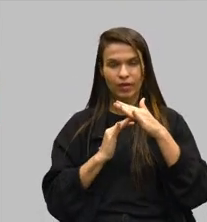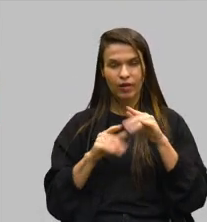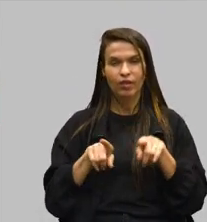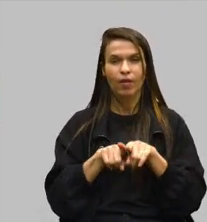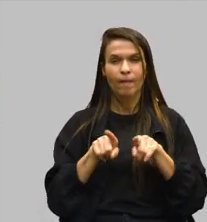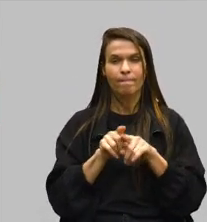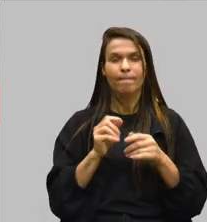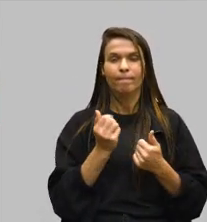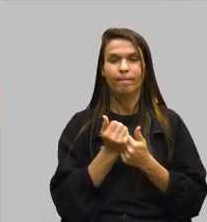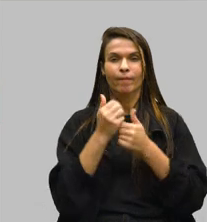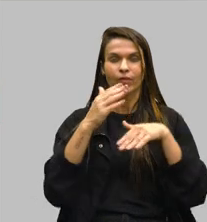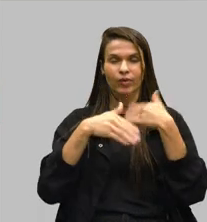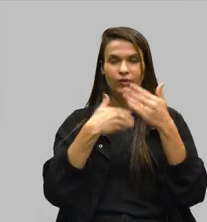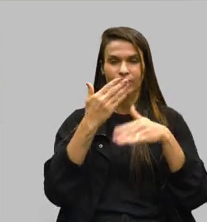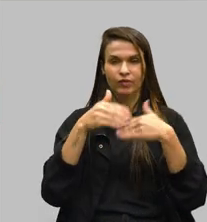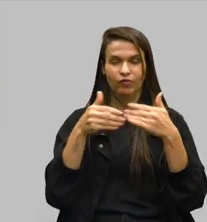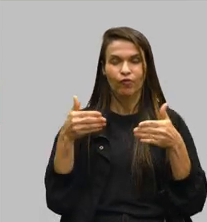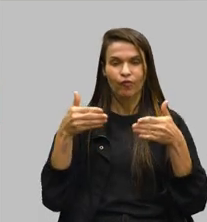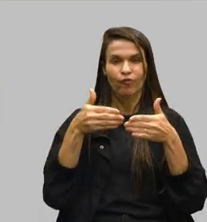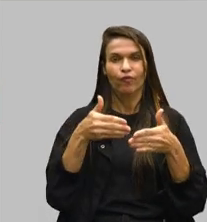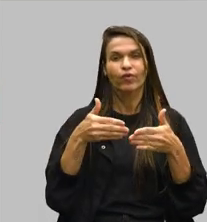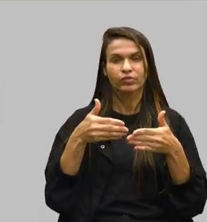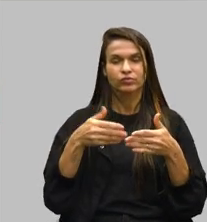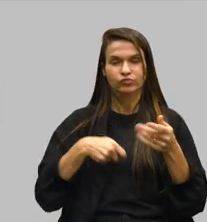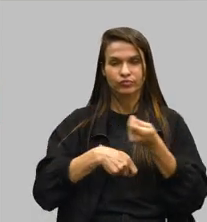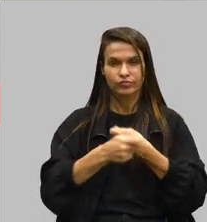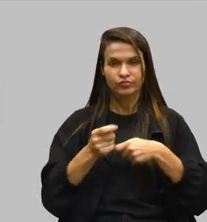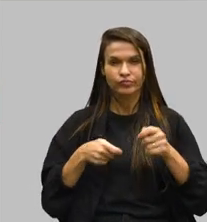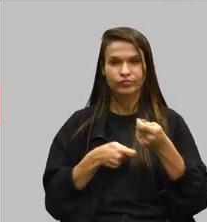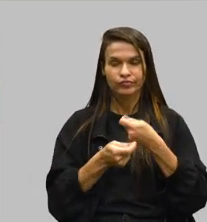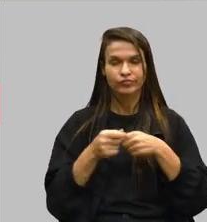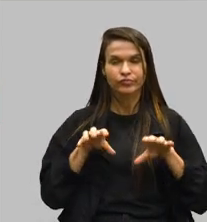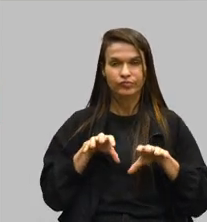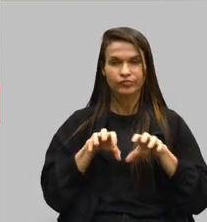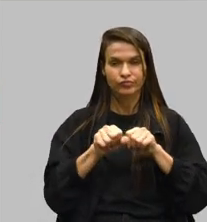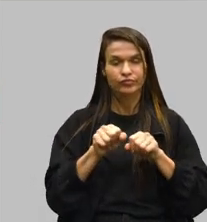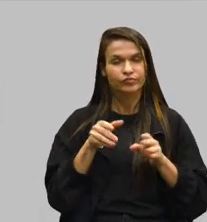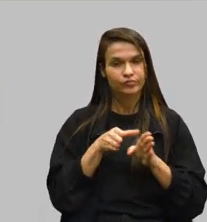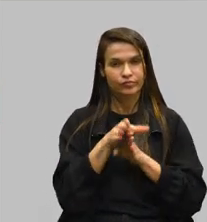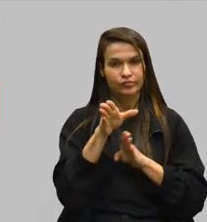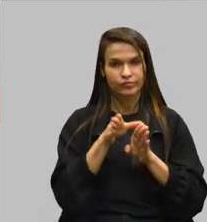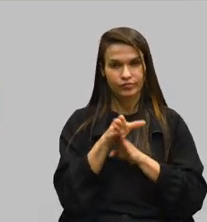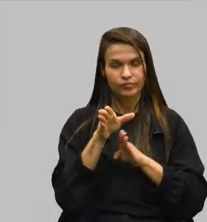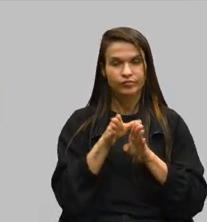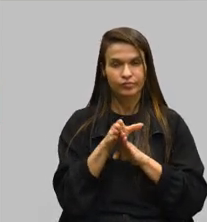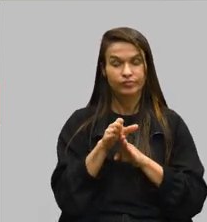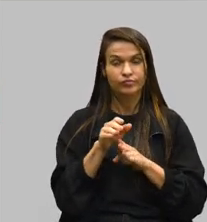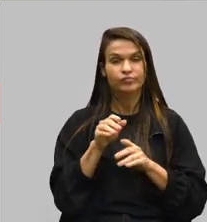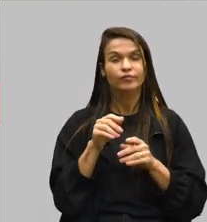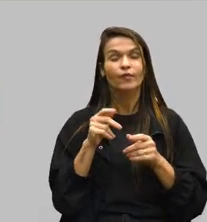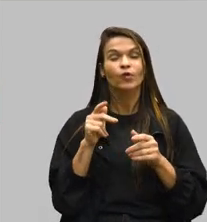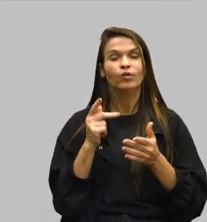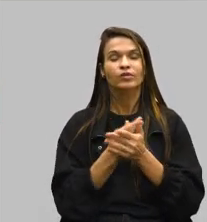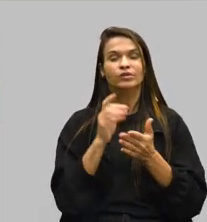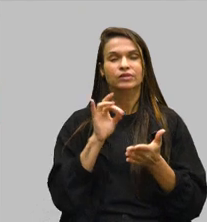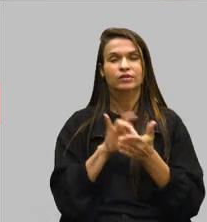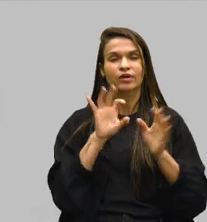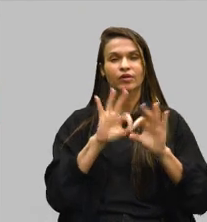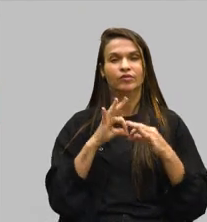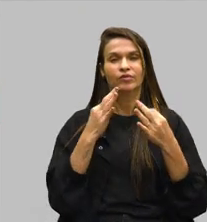produtivo, fomento à comercialização, formação e orientação, para que assim a família possa ser